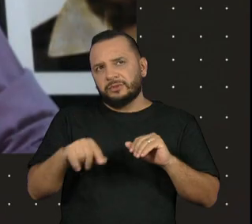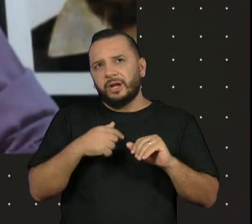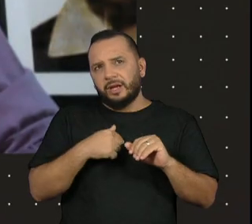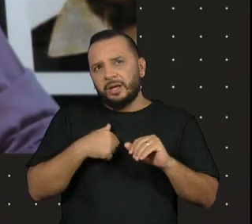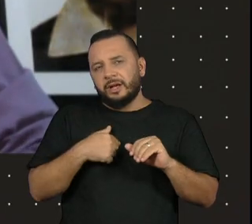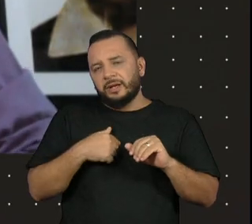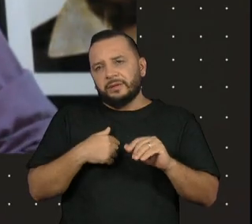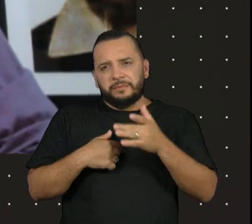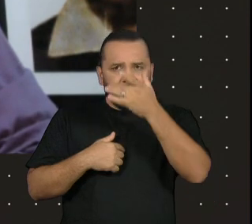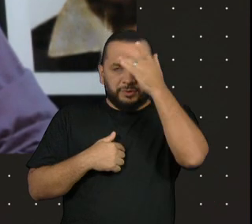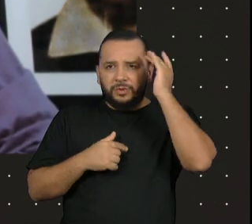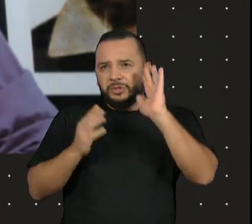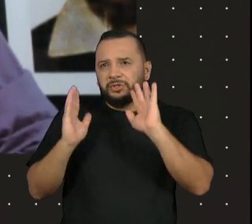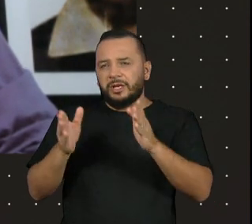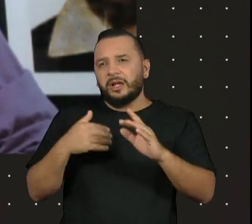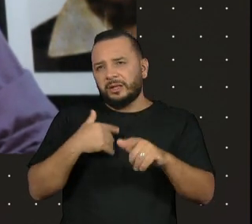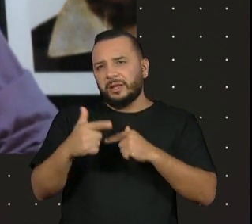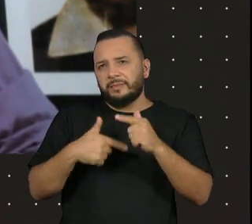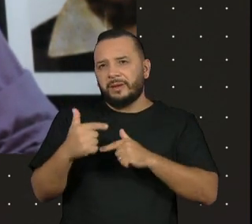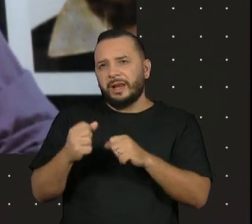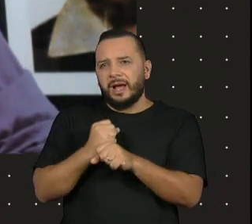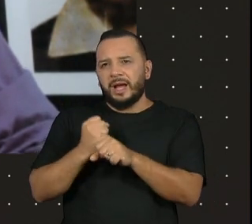né? Que acabaram